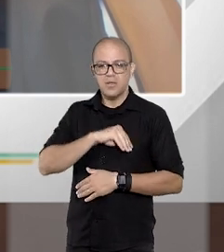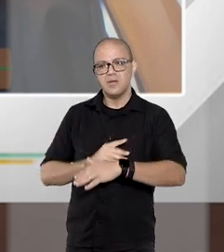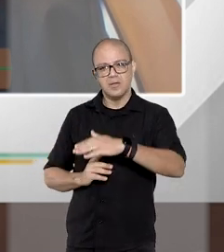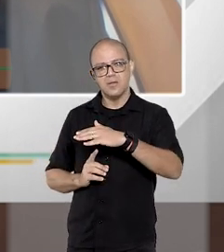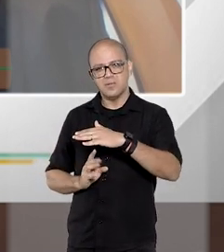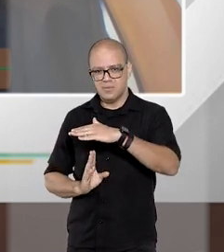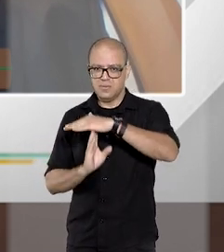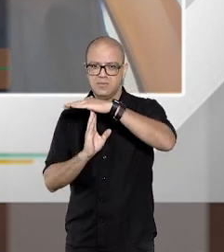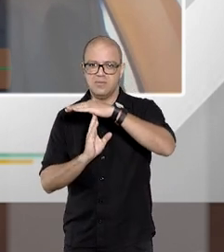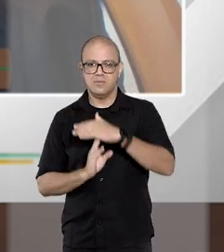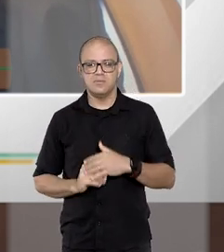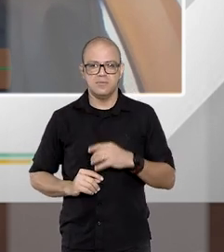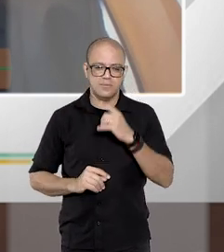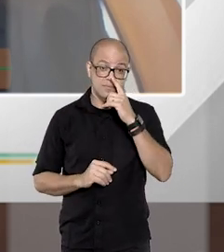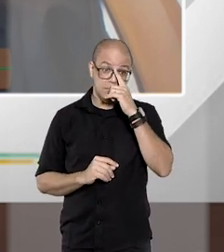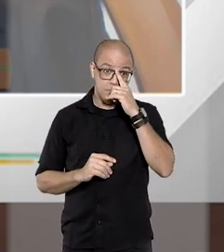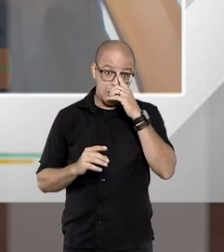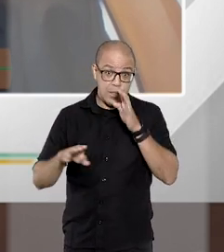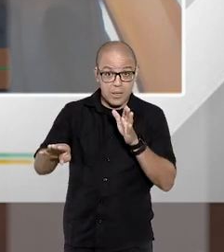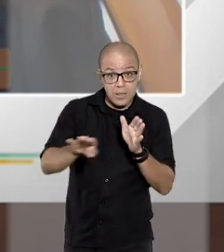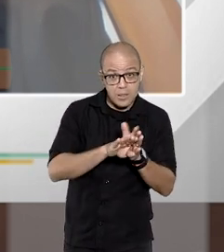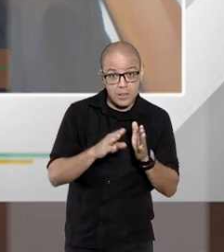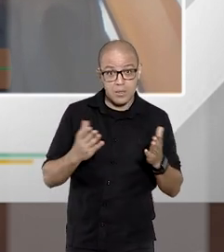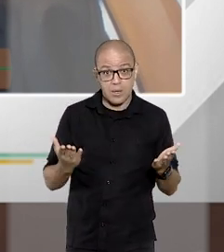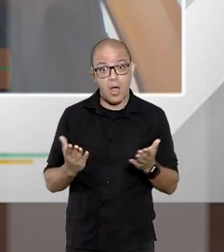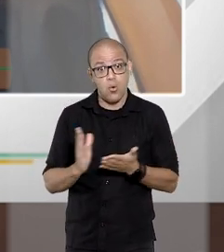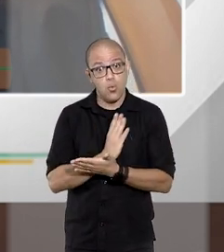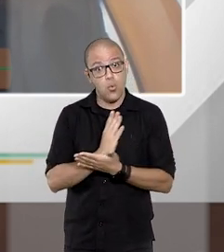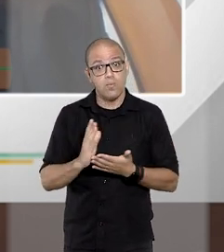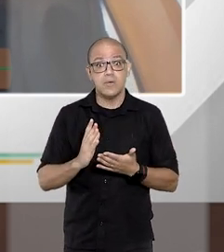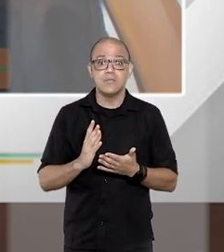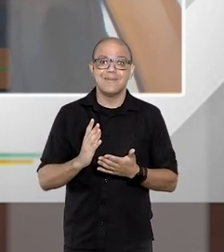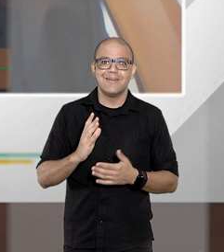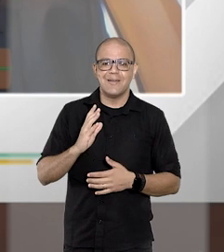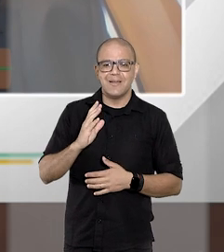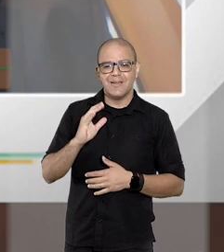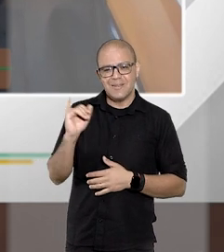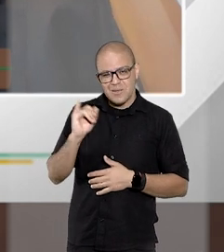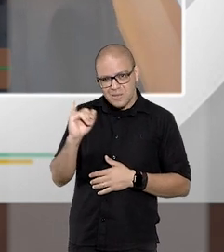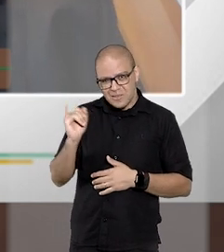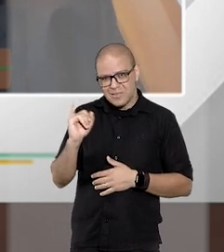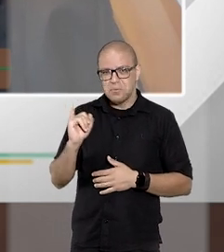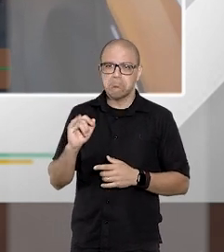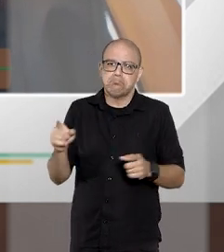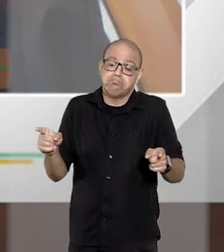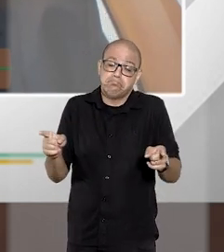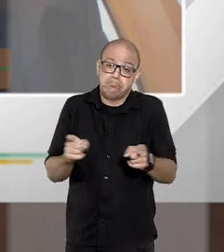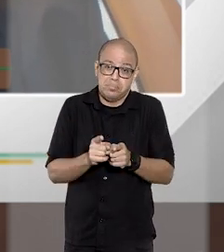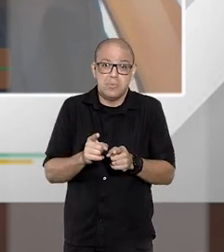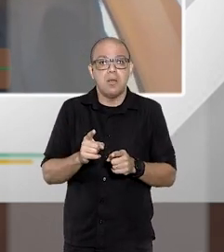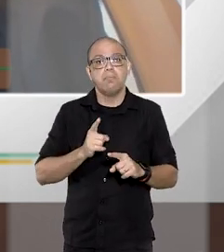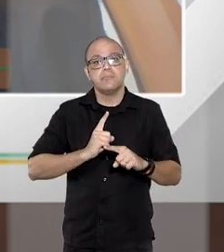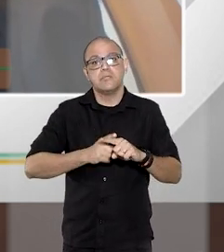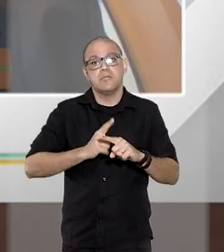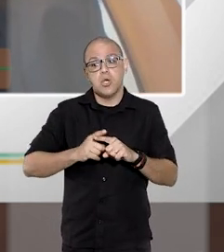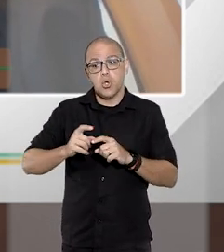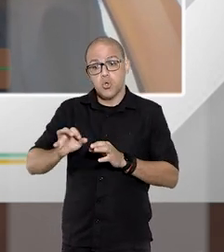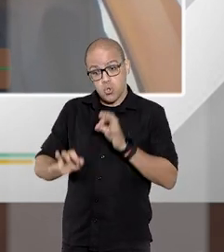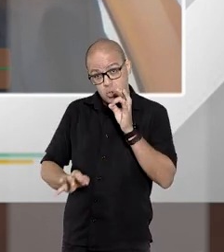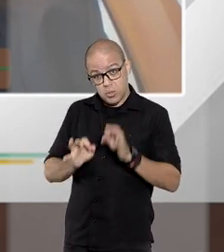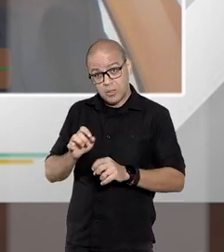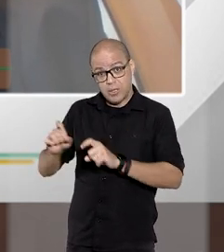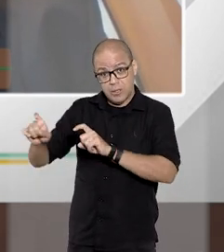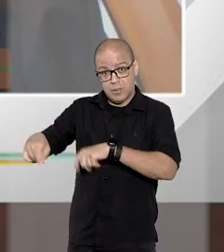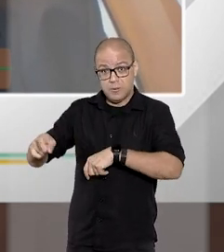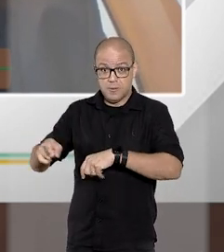e até hoje em dia algumas questões até tributárias menores menores já que o Juizado de Fazenda ele